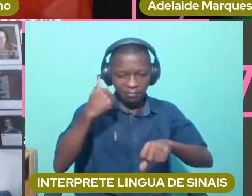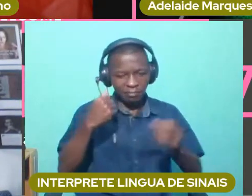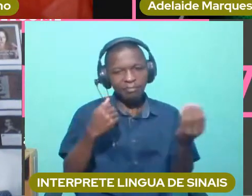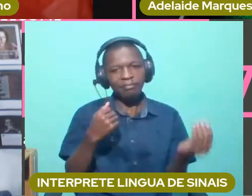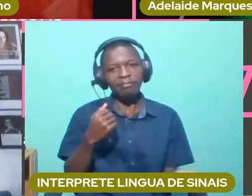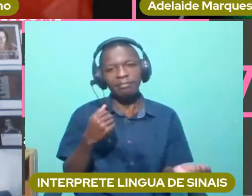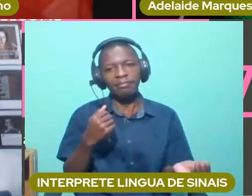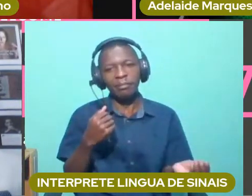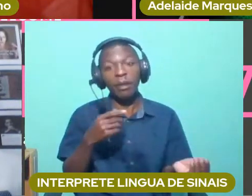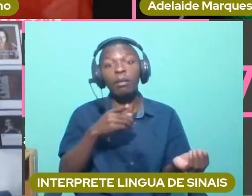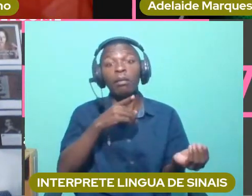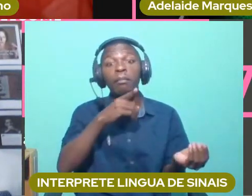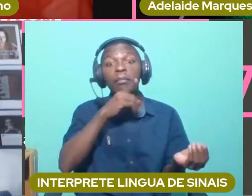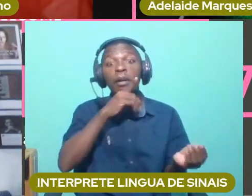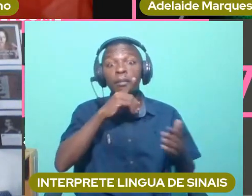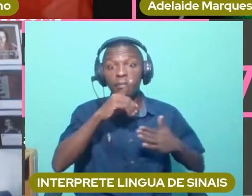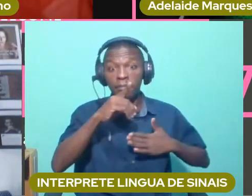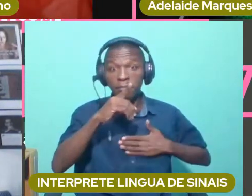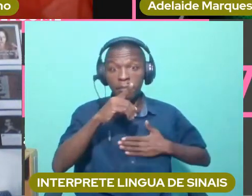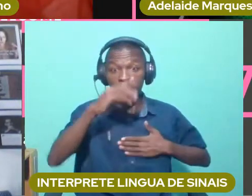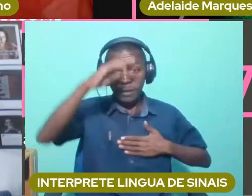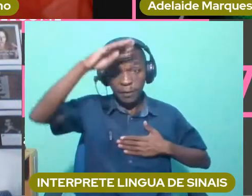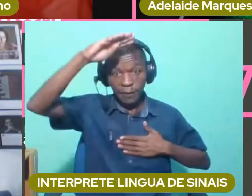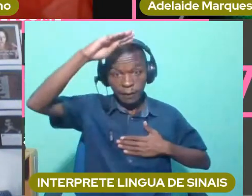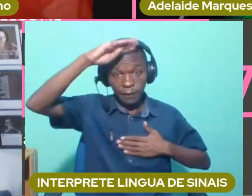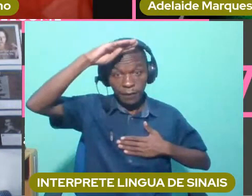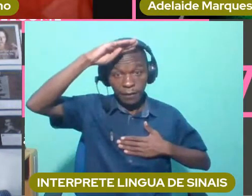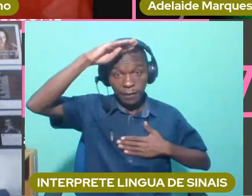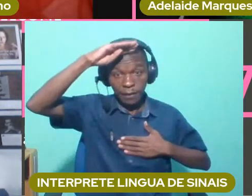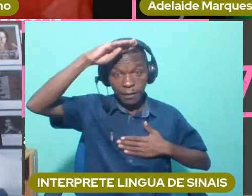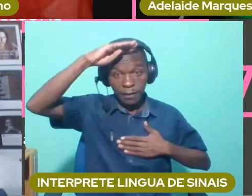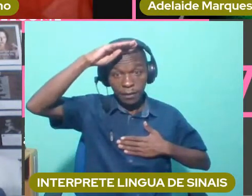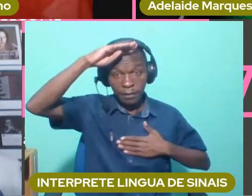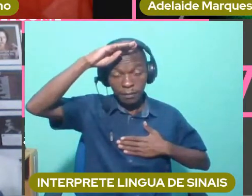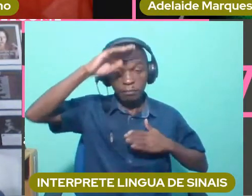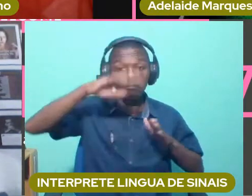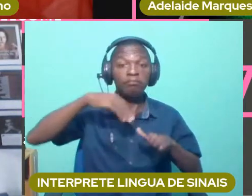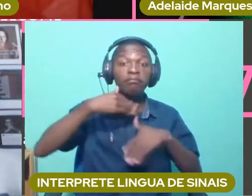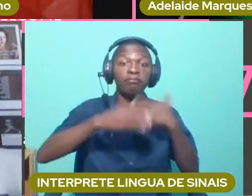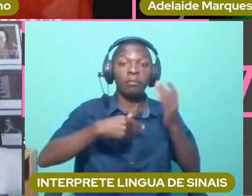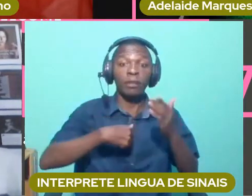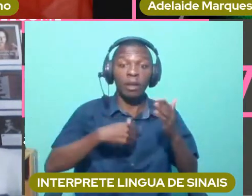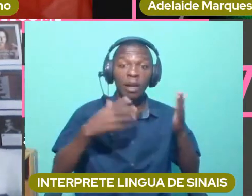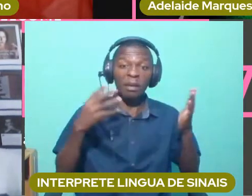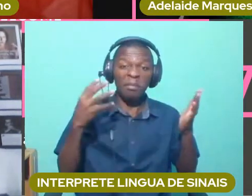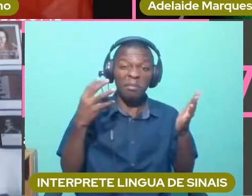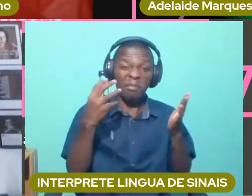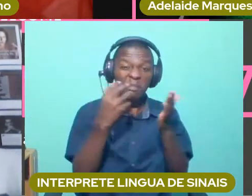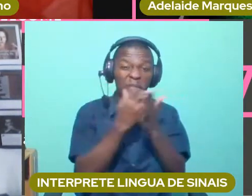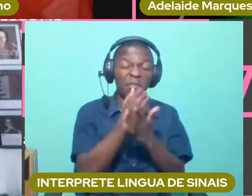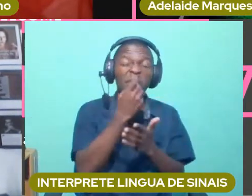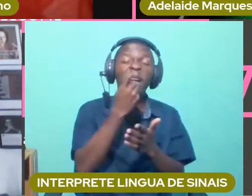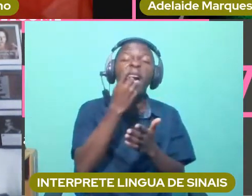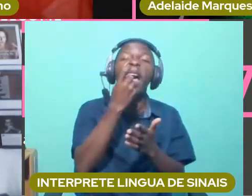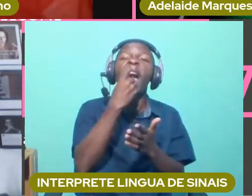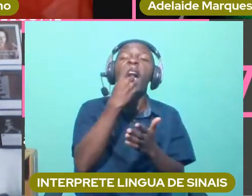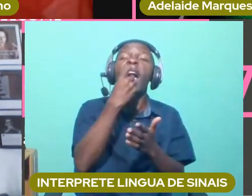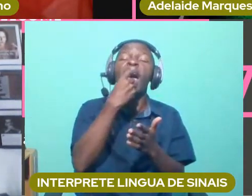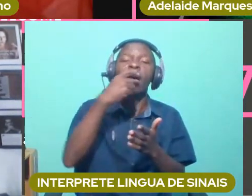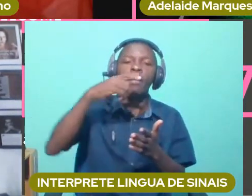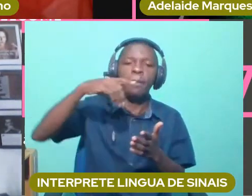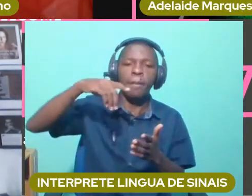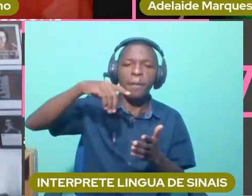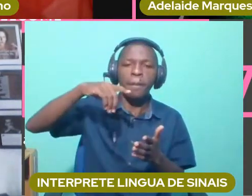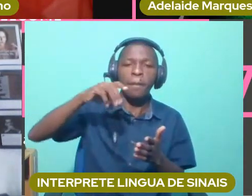pai, que era enfermeira indígena, quando eu apanhei a polio, estava a trabalhar em Taninga, onde não